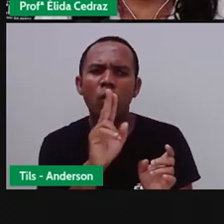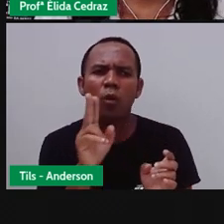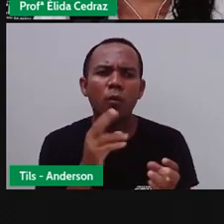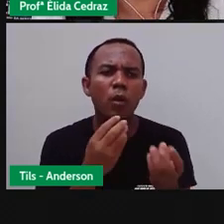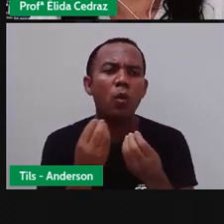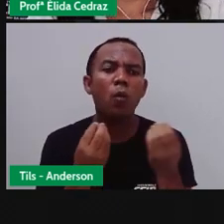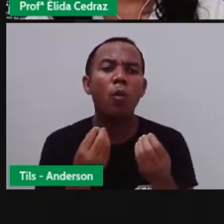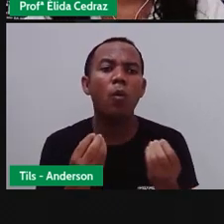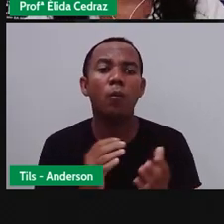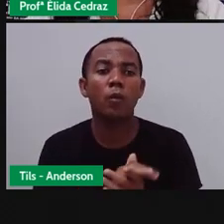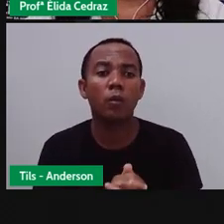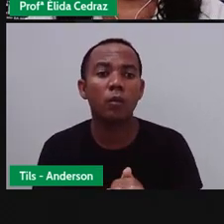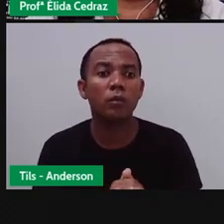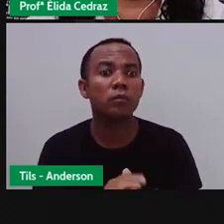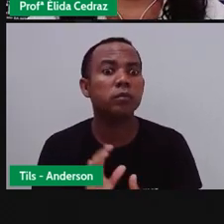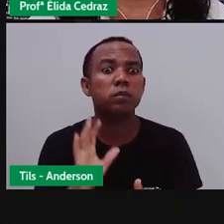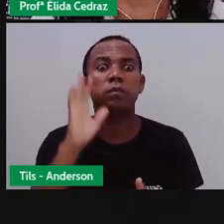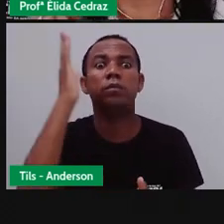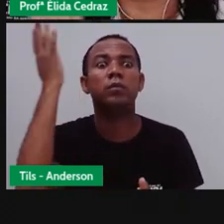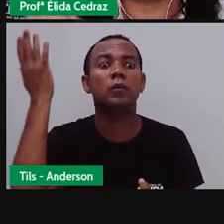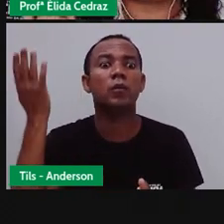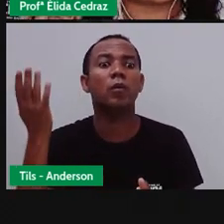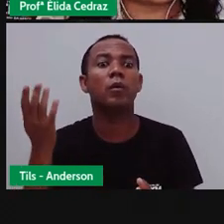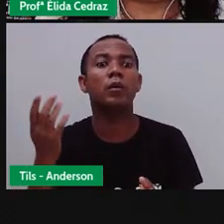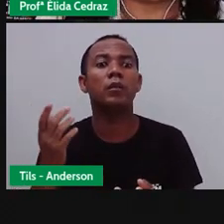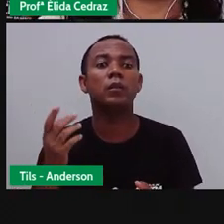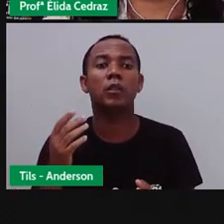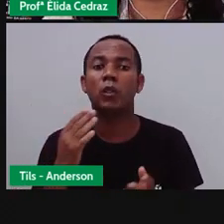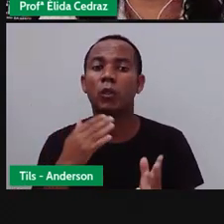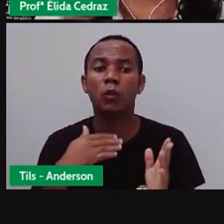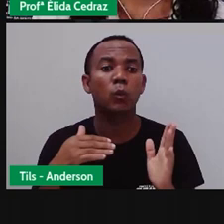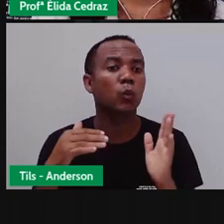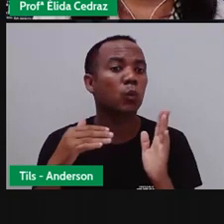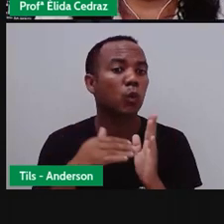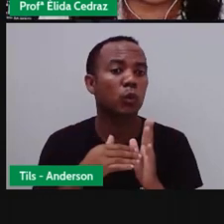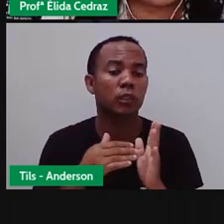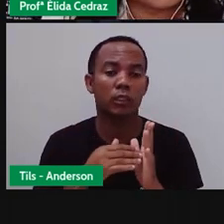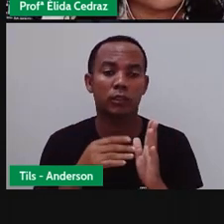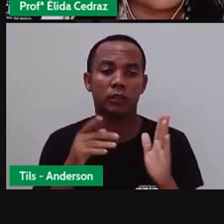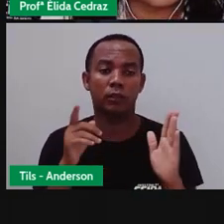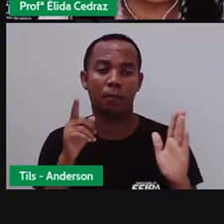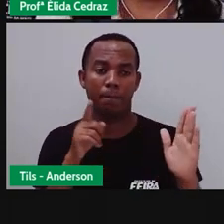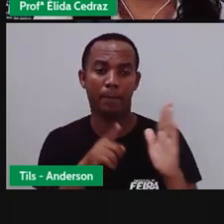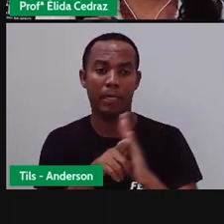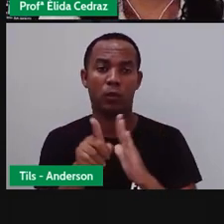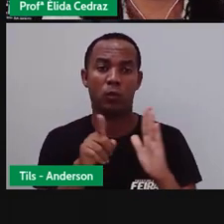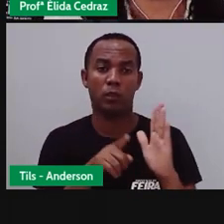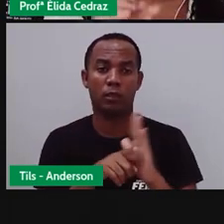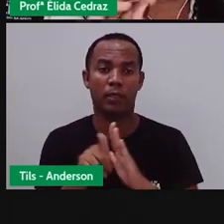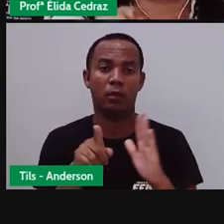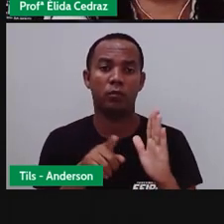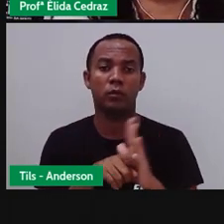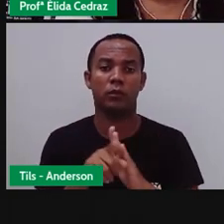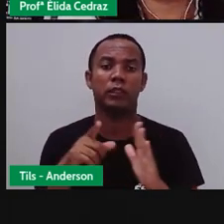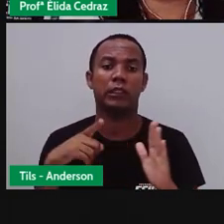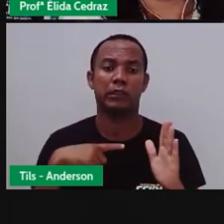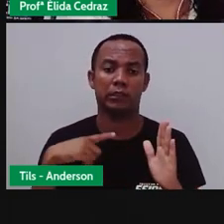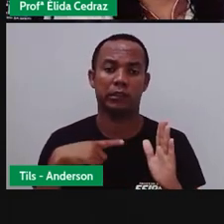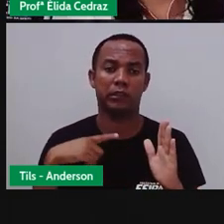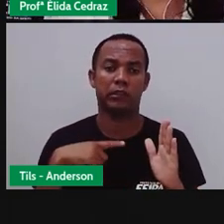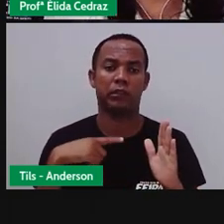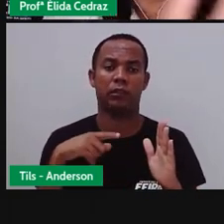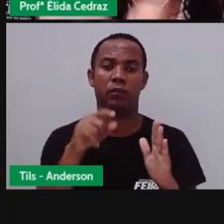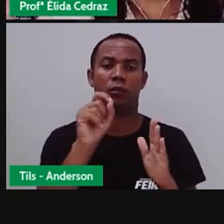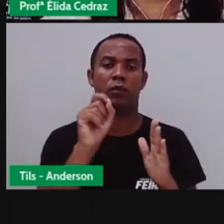sementinha? Quando escreveram? Todas aquelas perguntas que nós vimos, estão todas